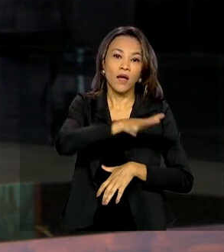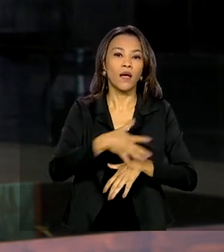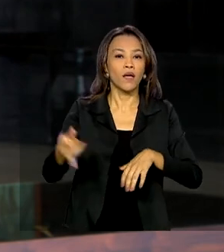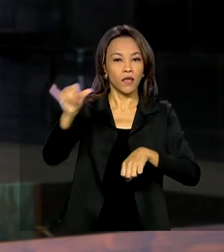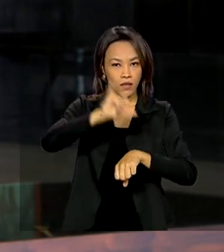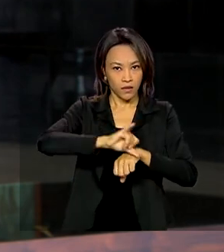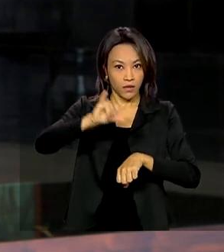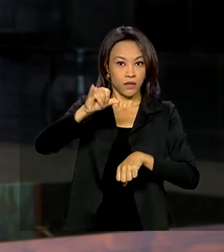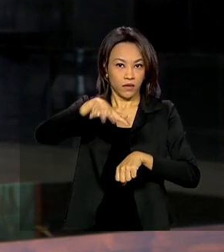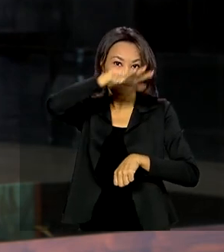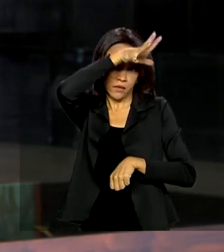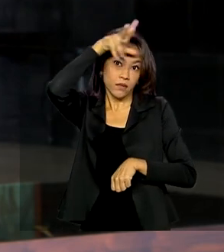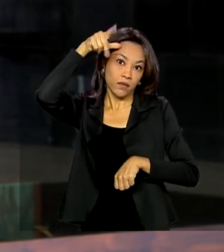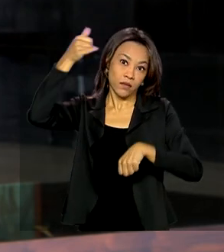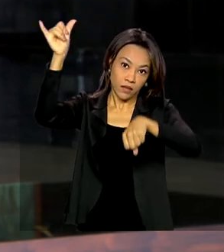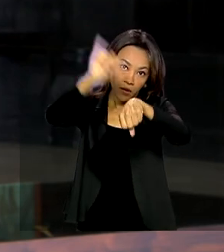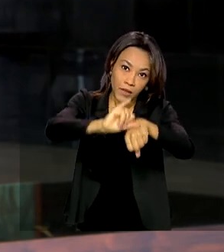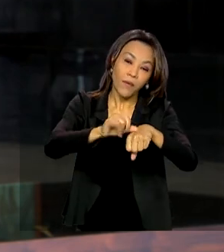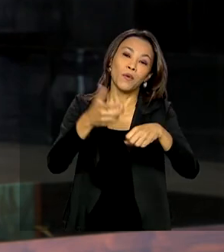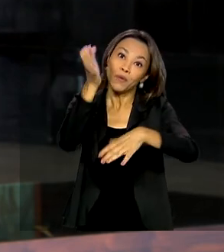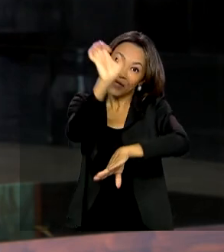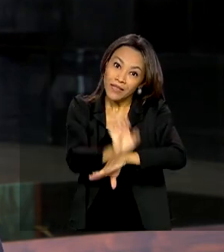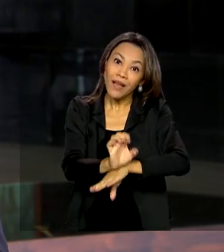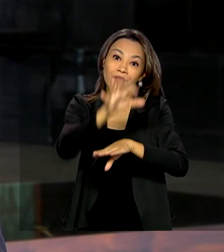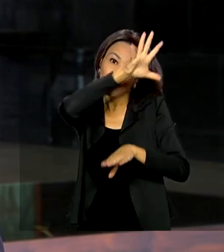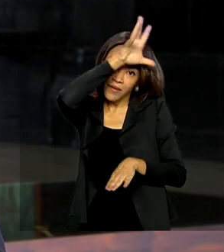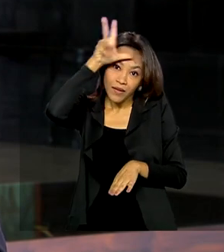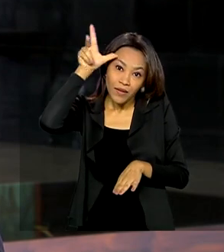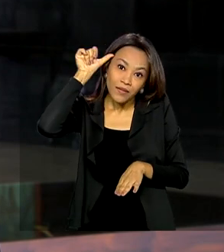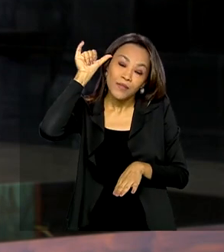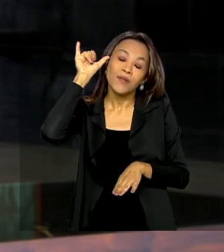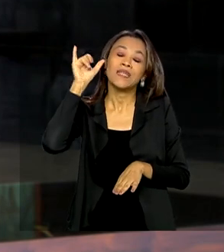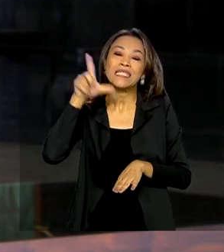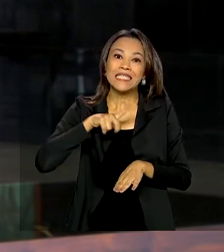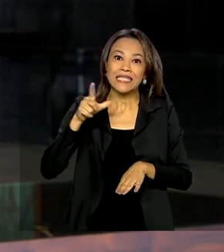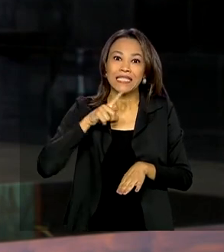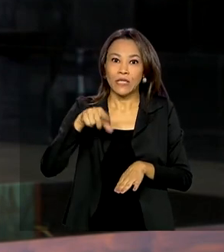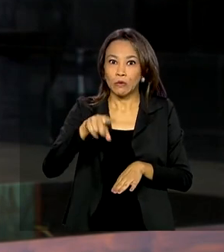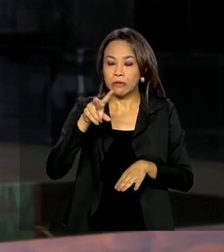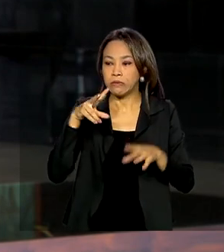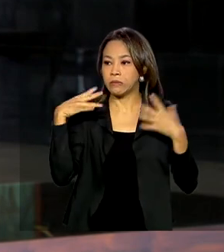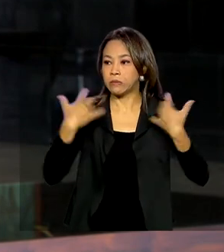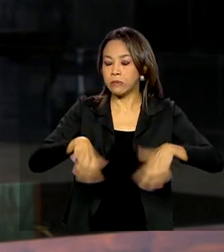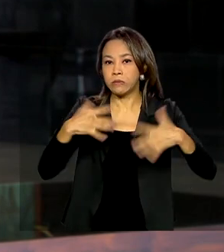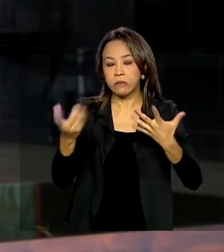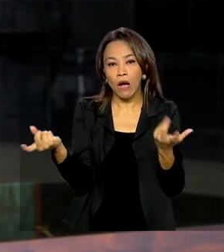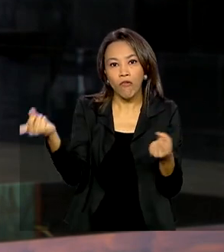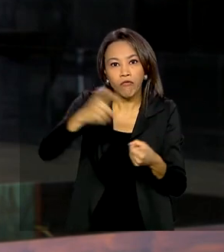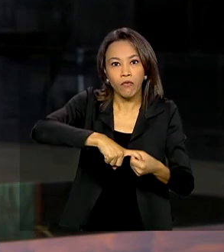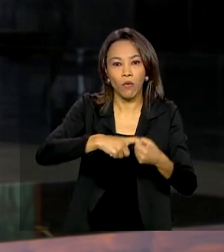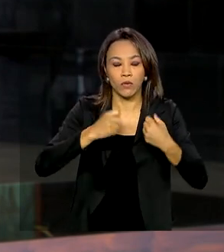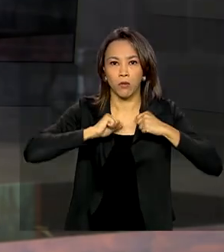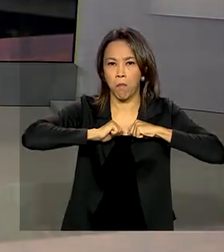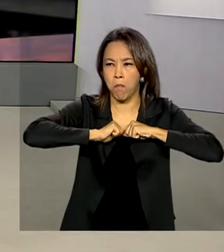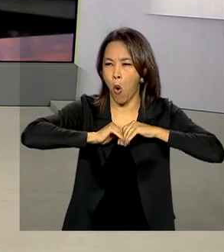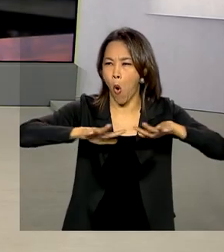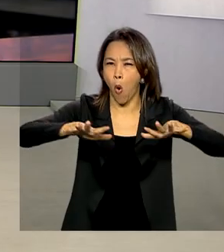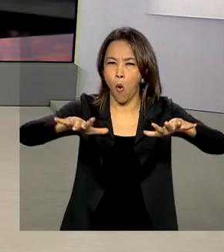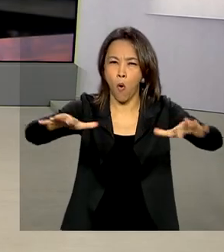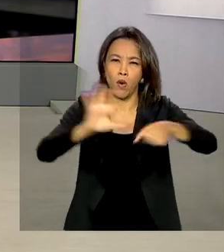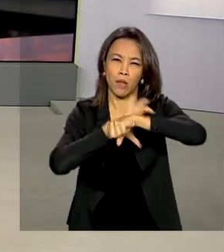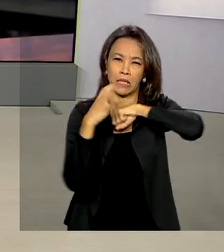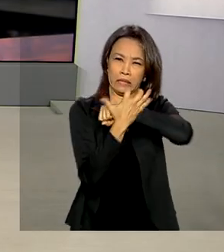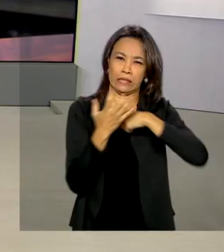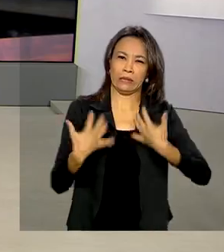indígena. Aí lembrando que o estado do Amazonas tem sido um dos locais com forte retomada da pandemia. Renata? Tá certo, Glauco.